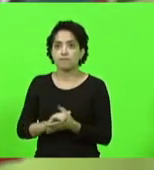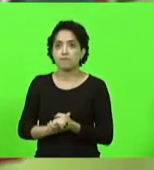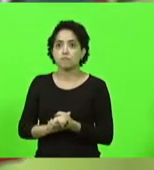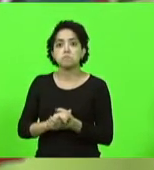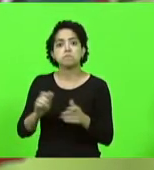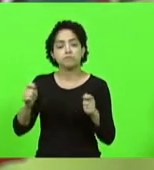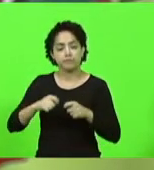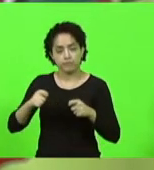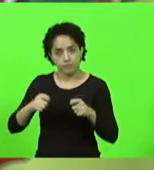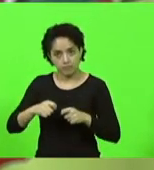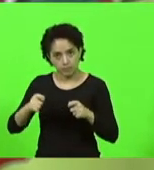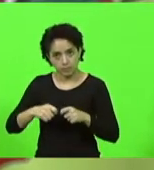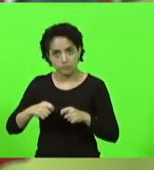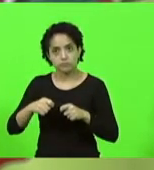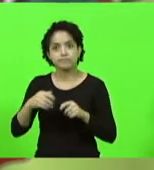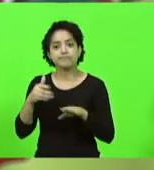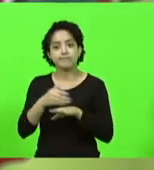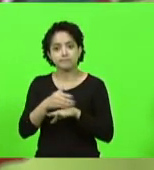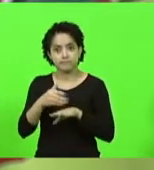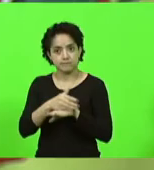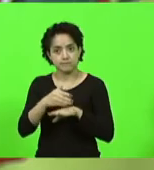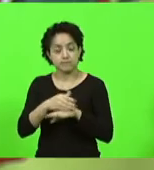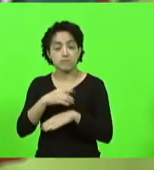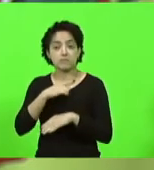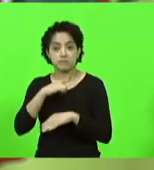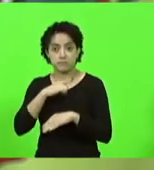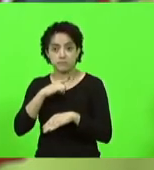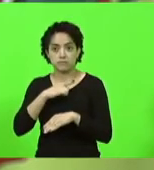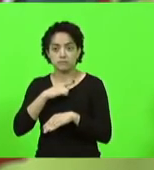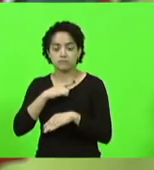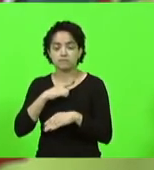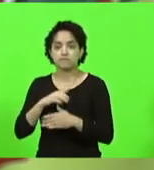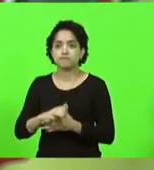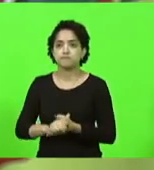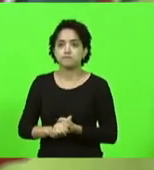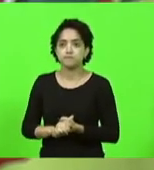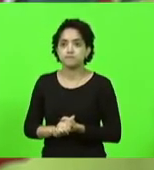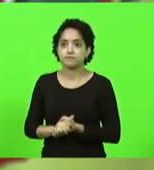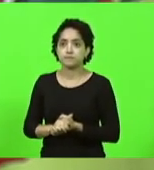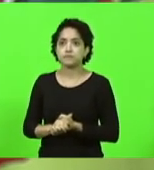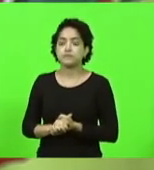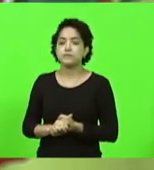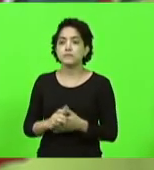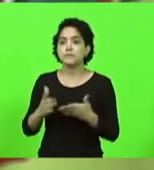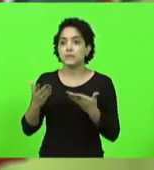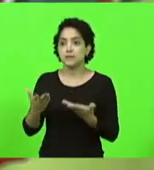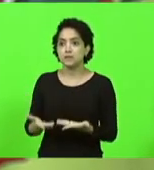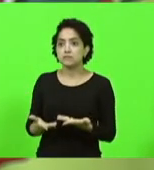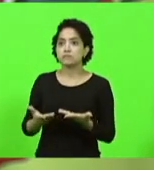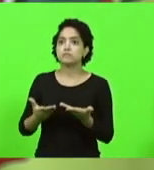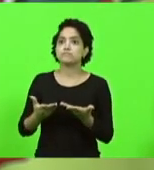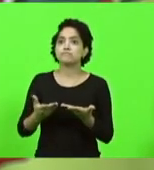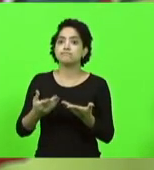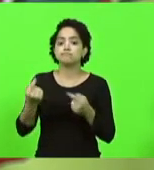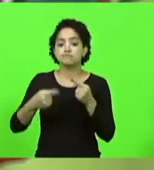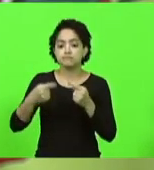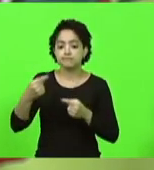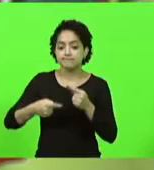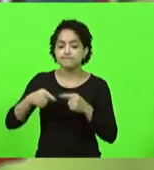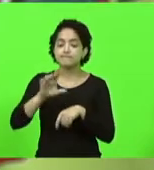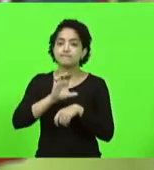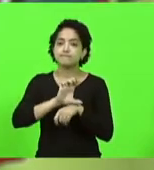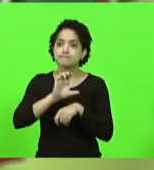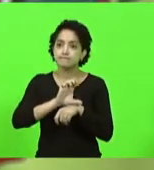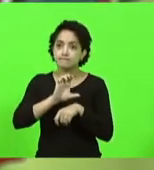recursos. E isto é fazer política de Estado. Isto é fazer política com grandeza.